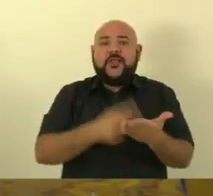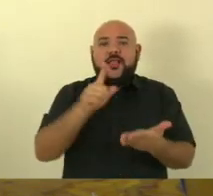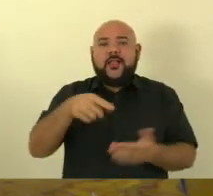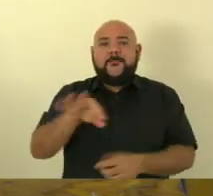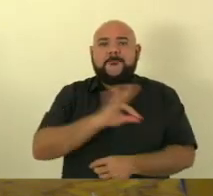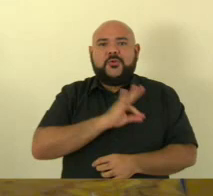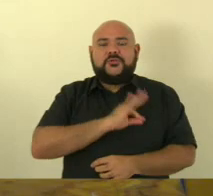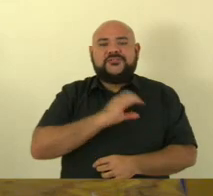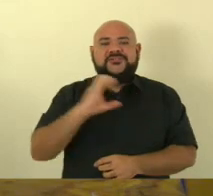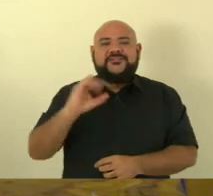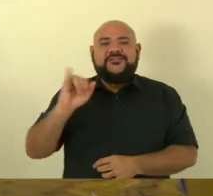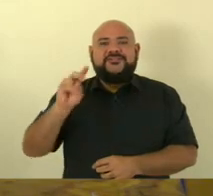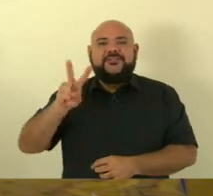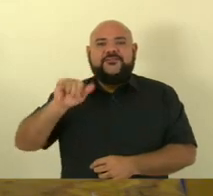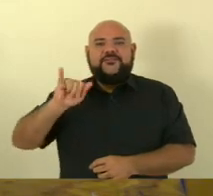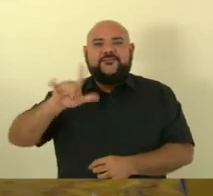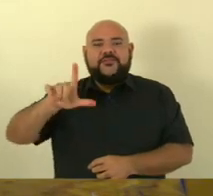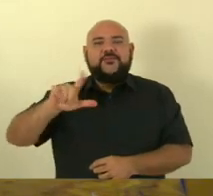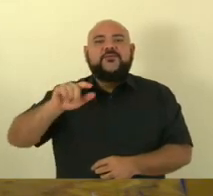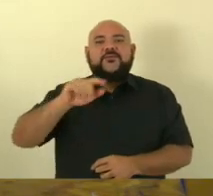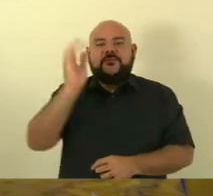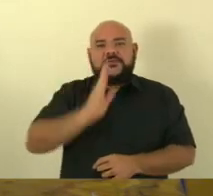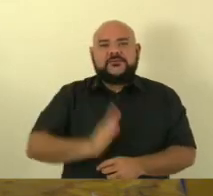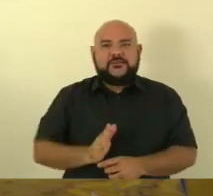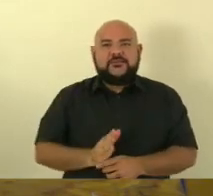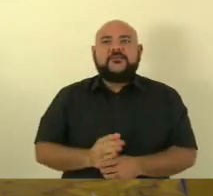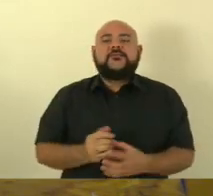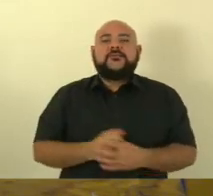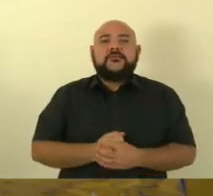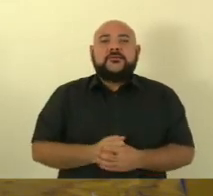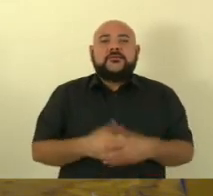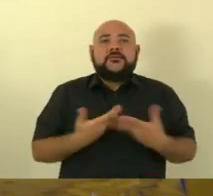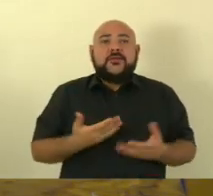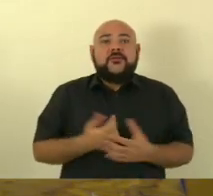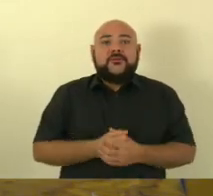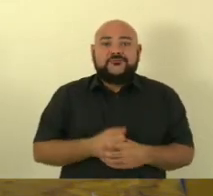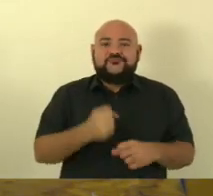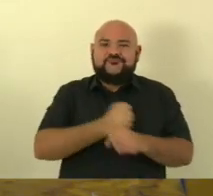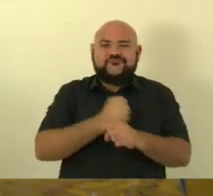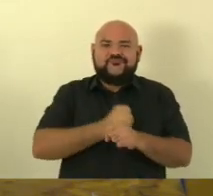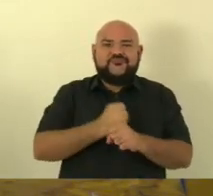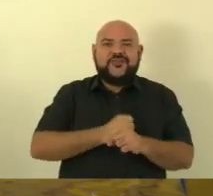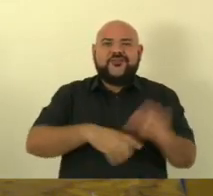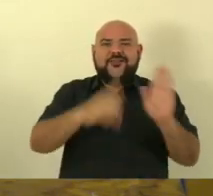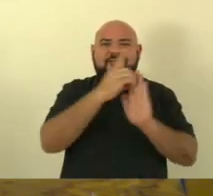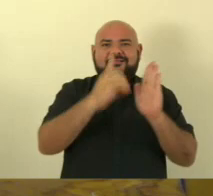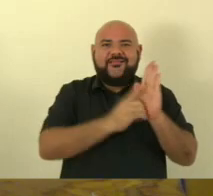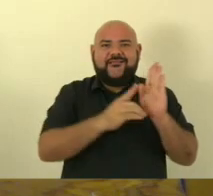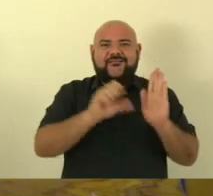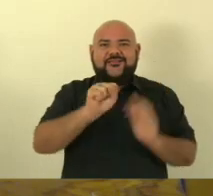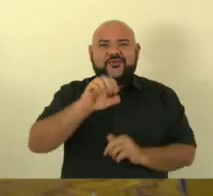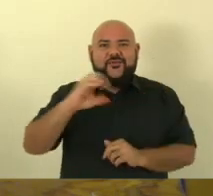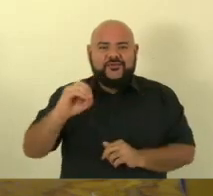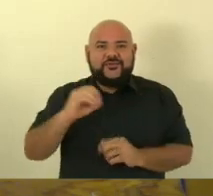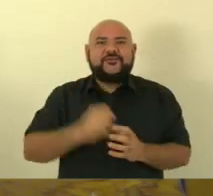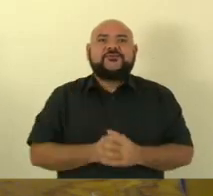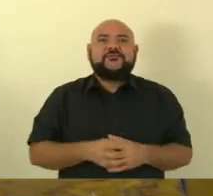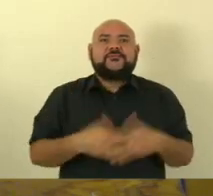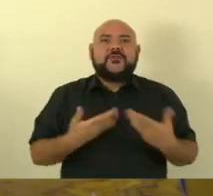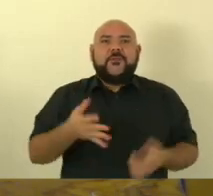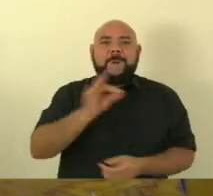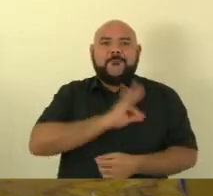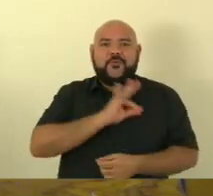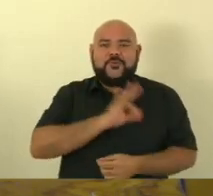de 1808 a 1889 Polícia Civil instituição de